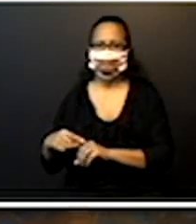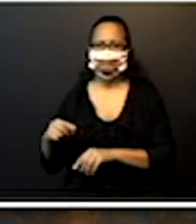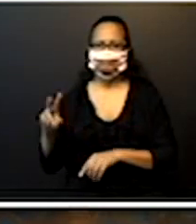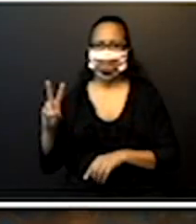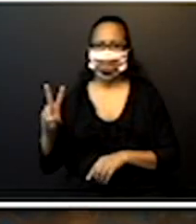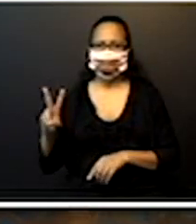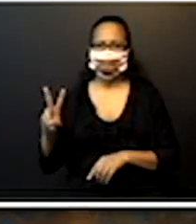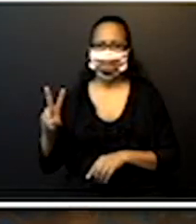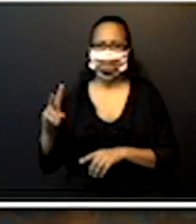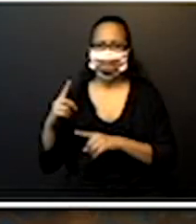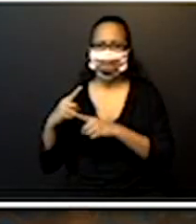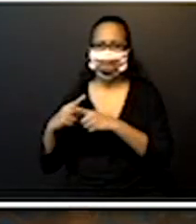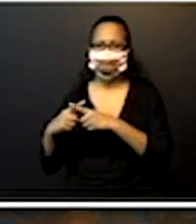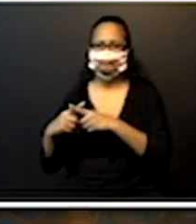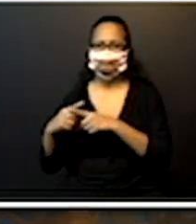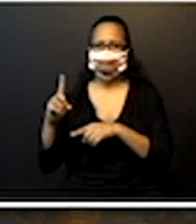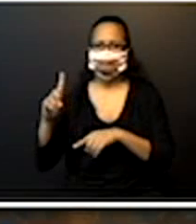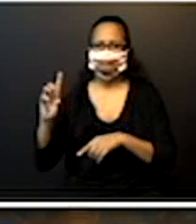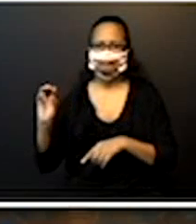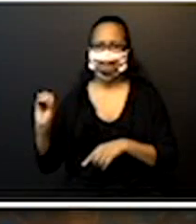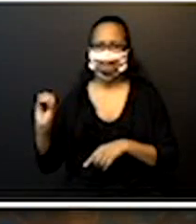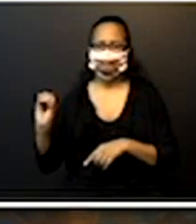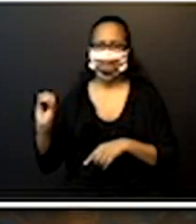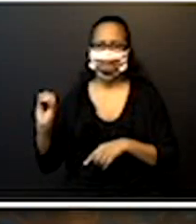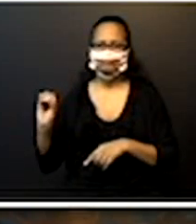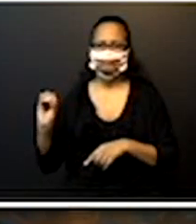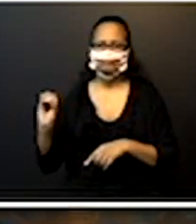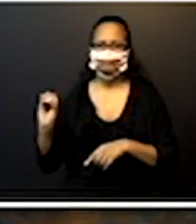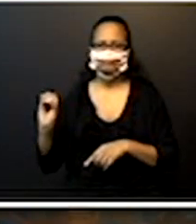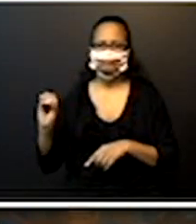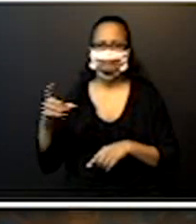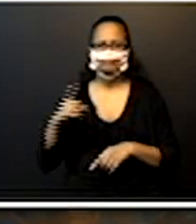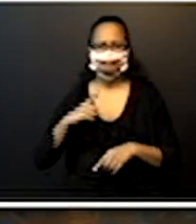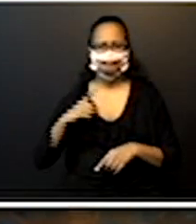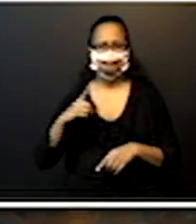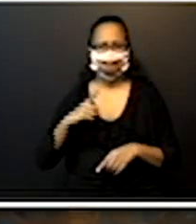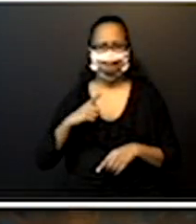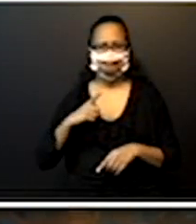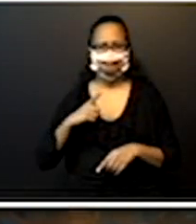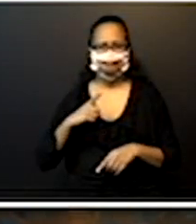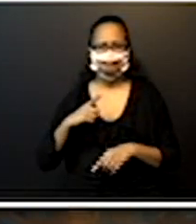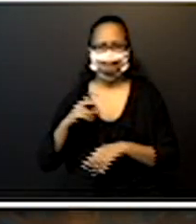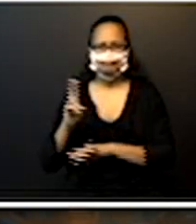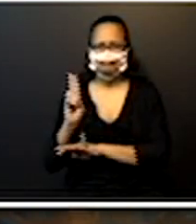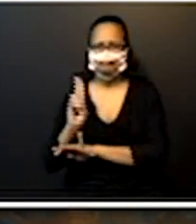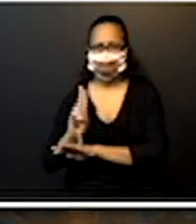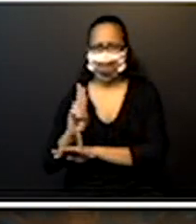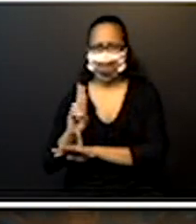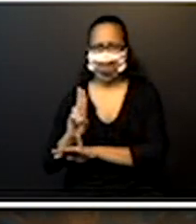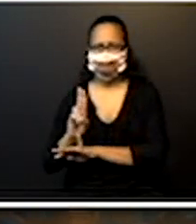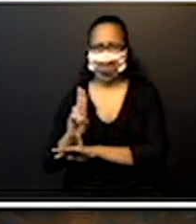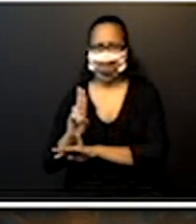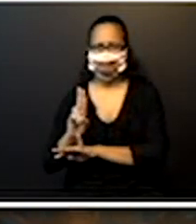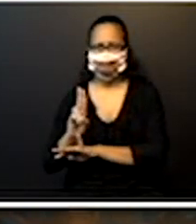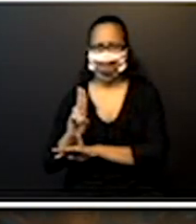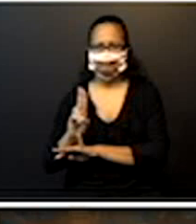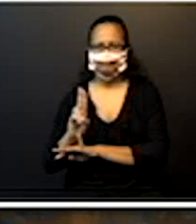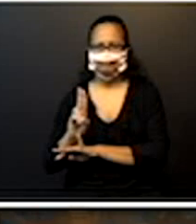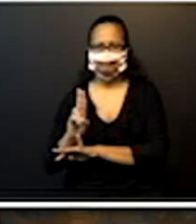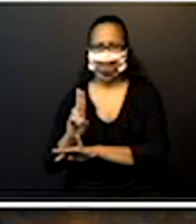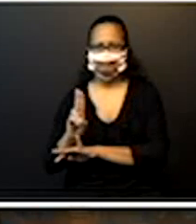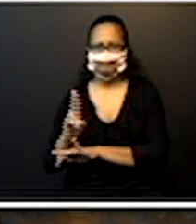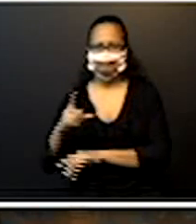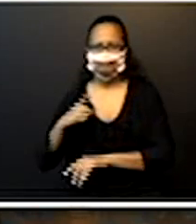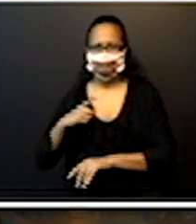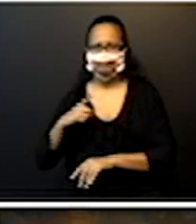2 vezes 10. Eu tenho alguma coisa na unidade? Eu tenho um zero, né? Ali na